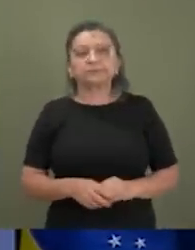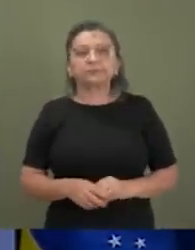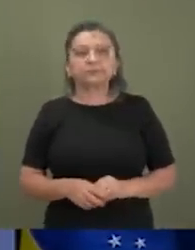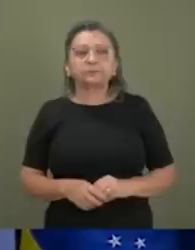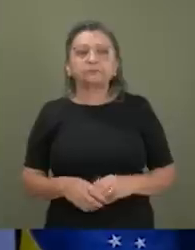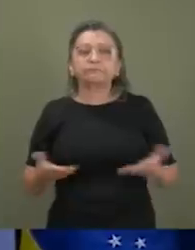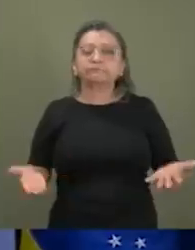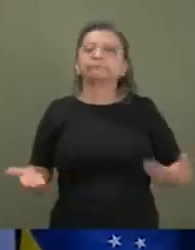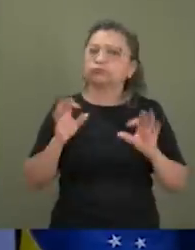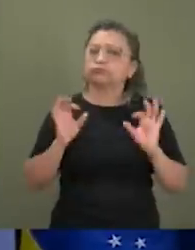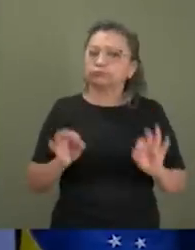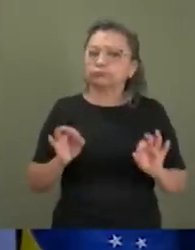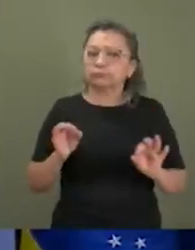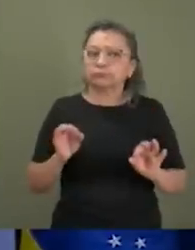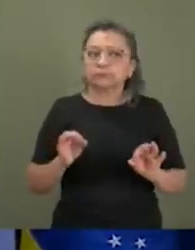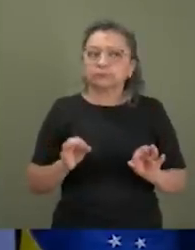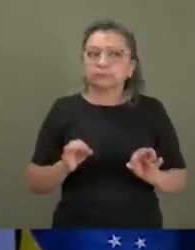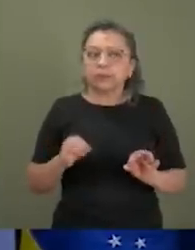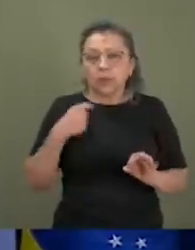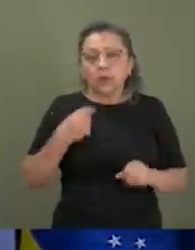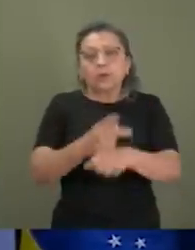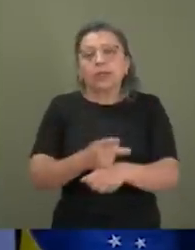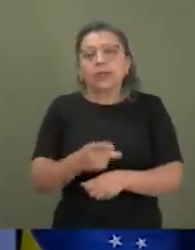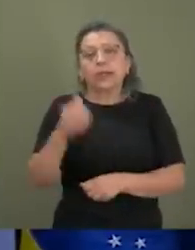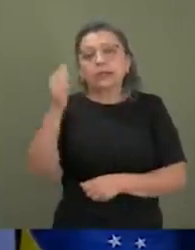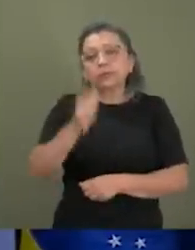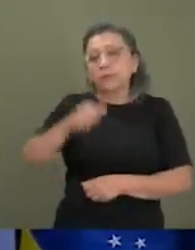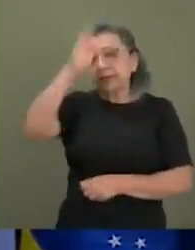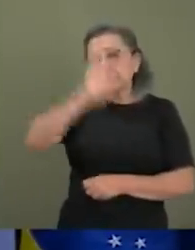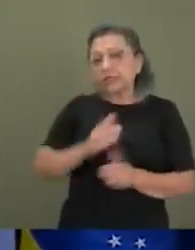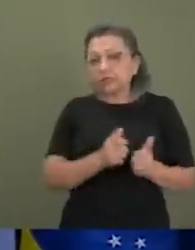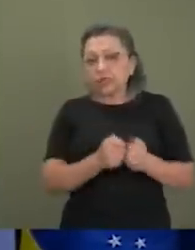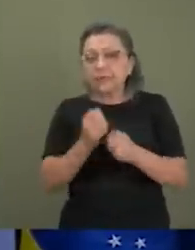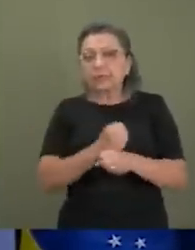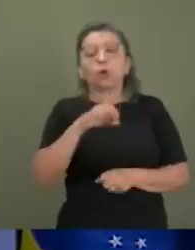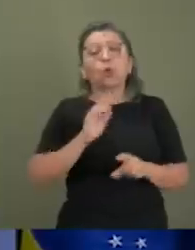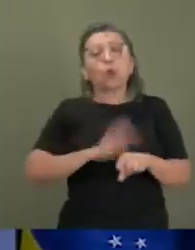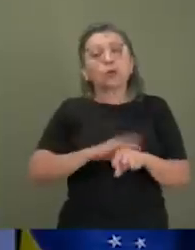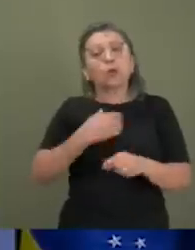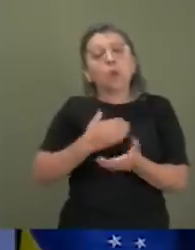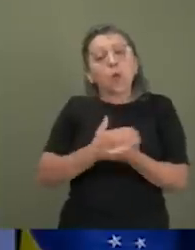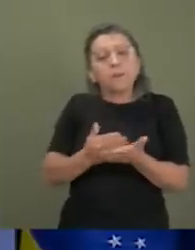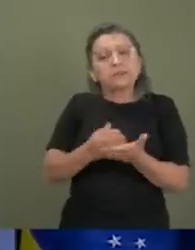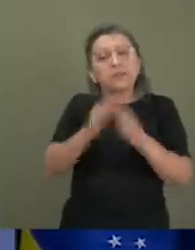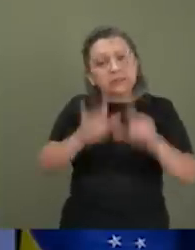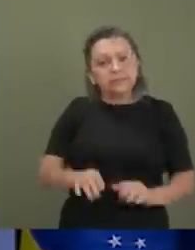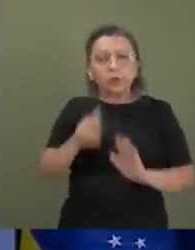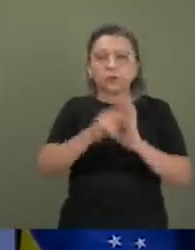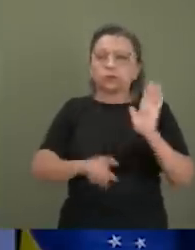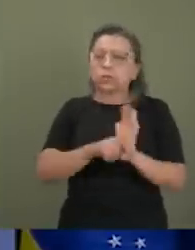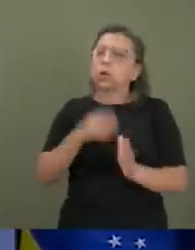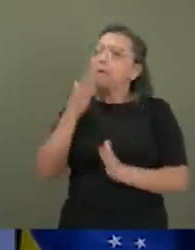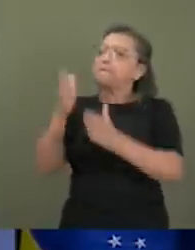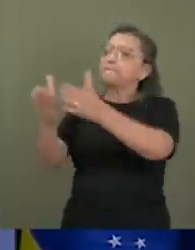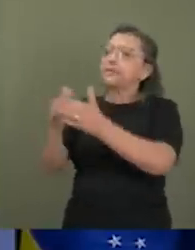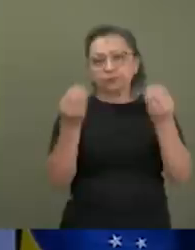projeto. Eu busquei a Abra Games em 2019 quando eu comecei a elaborar o projeto e pedi sugestões para o